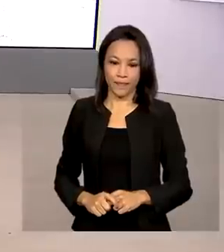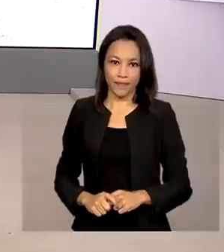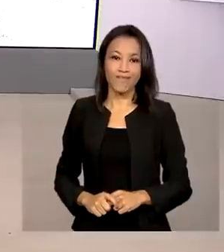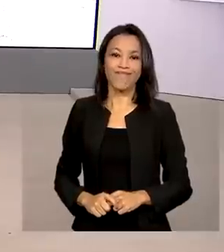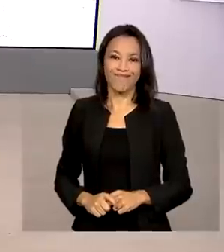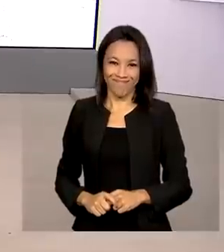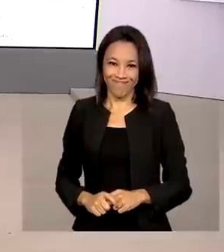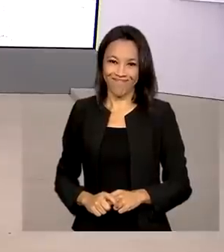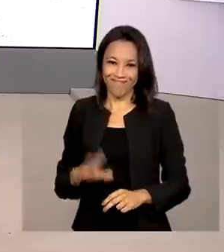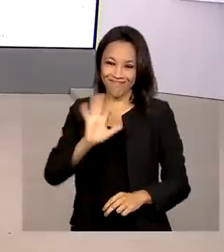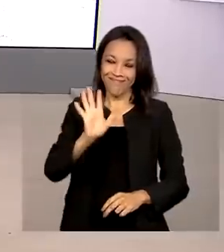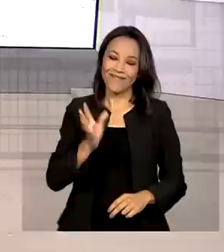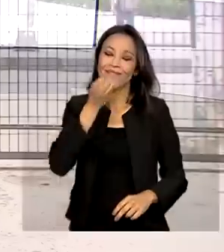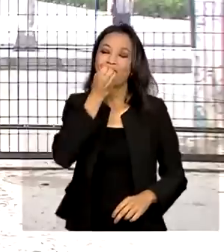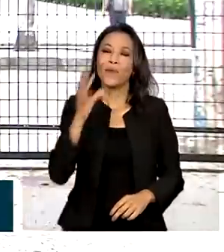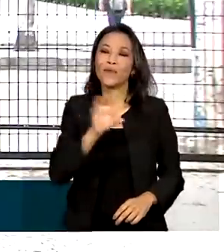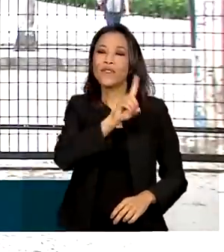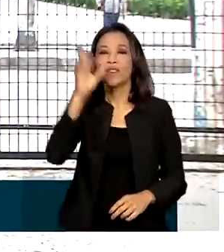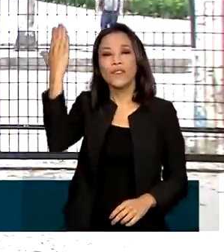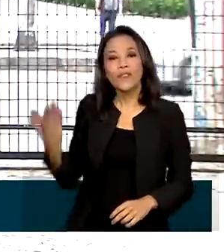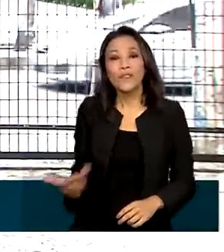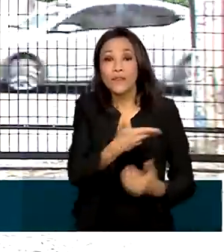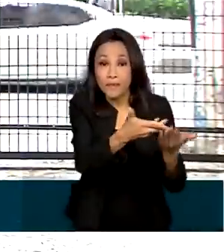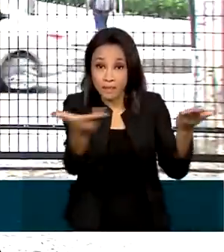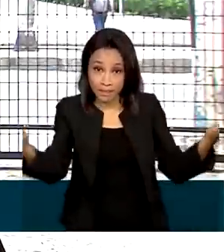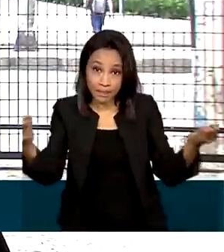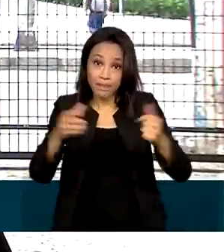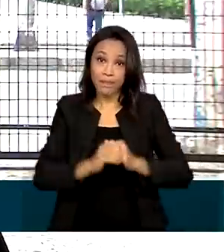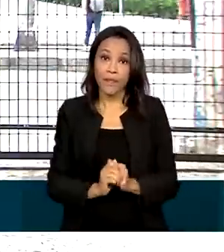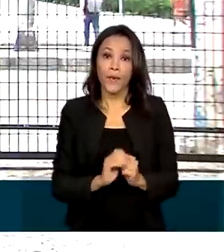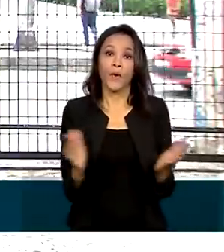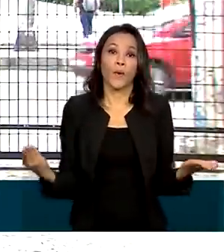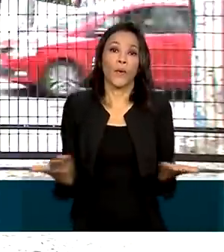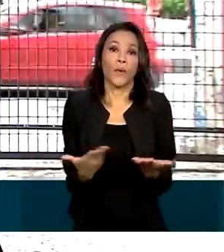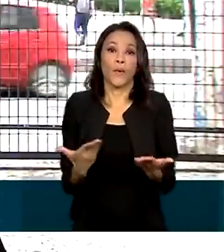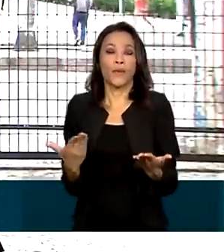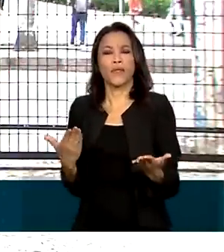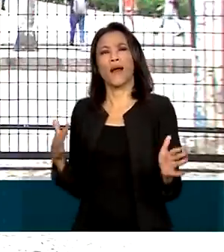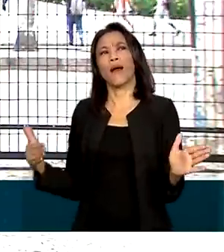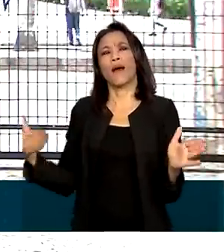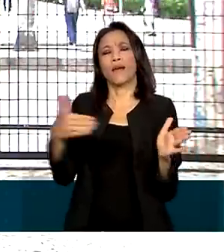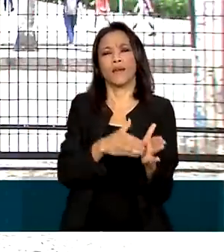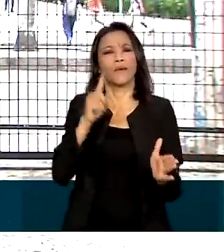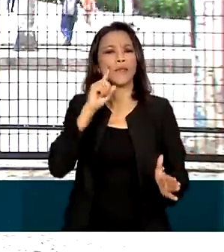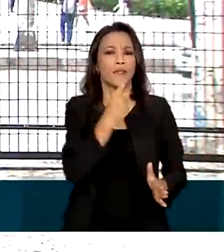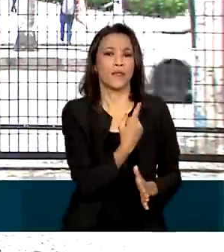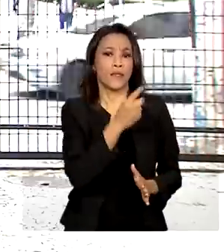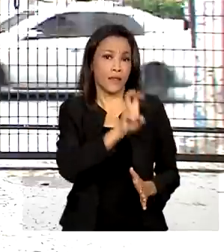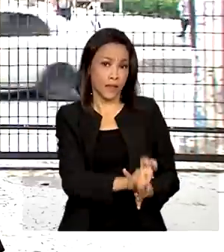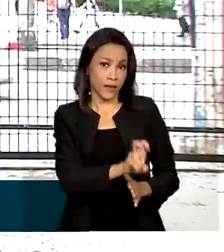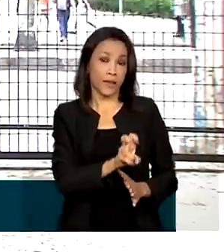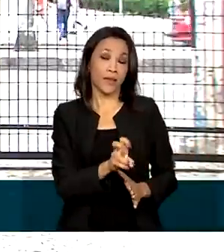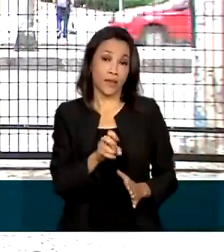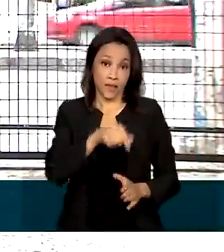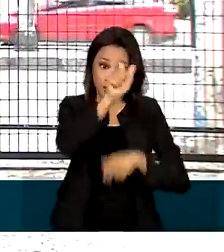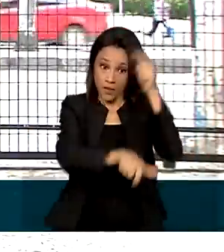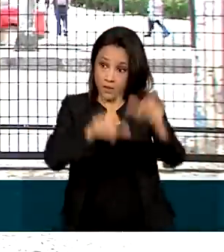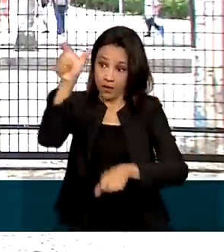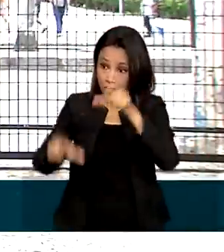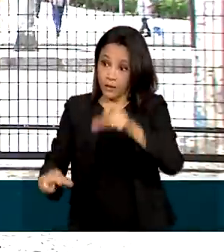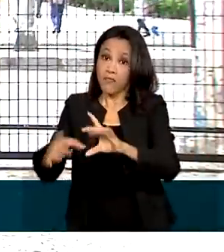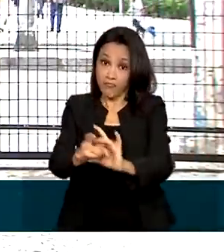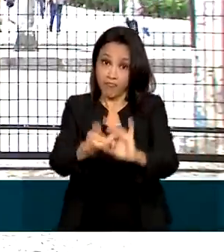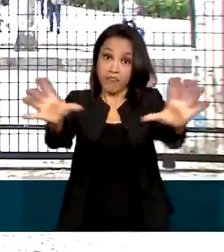Oi, Renata. Bom dia pra você, bom dia a todos. Olha, de hoje até o próximo dia 15, os brasileiros vão poder participar dessa consulta